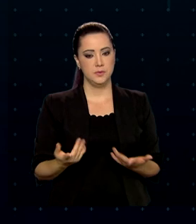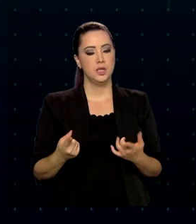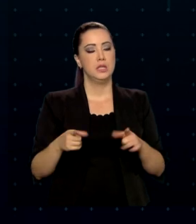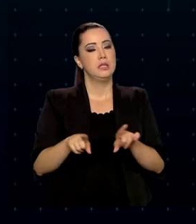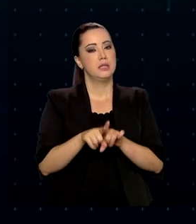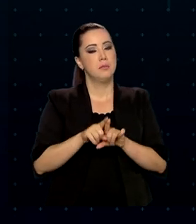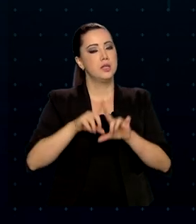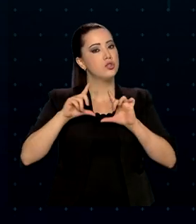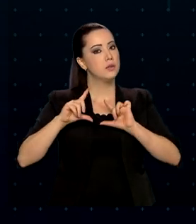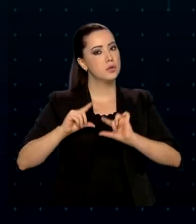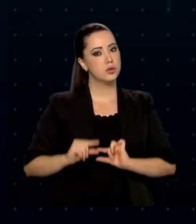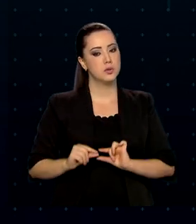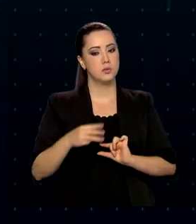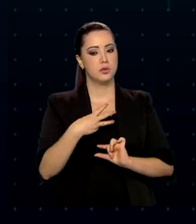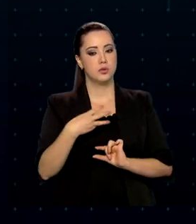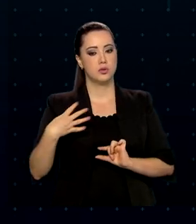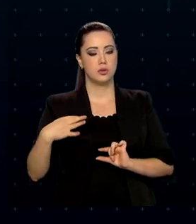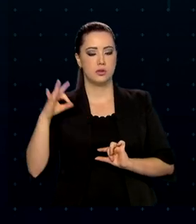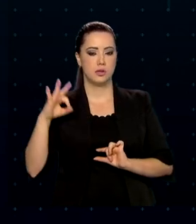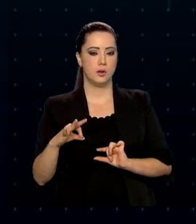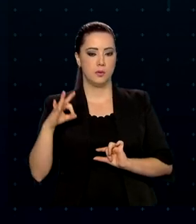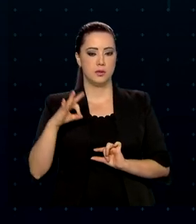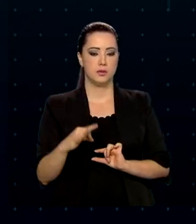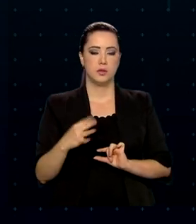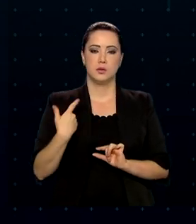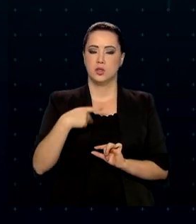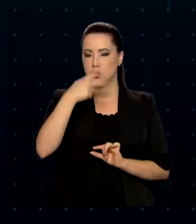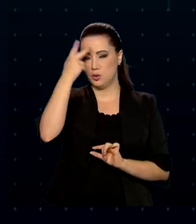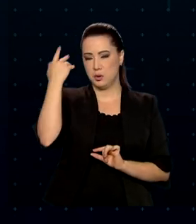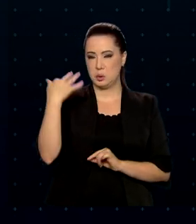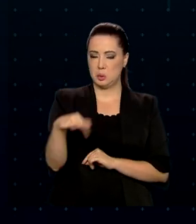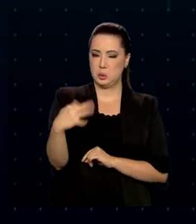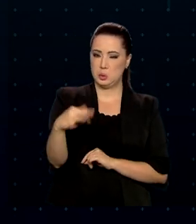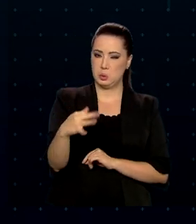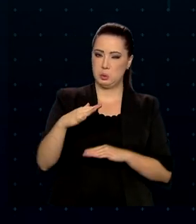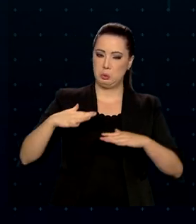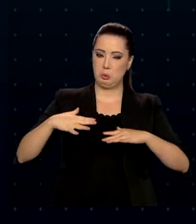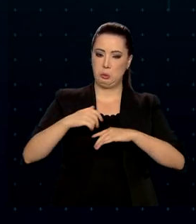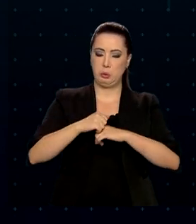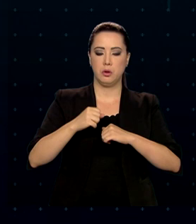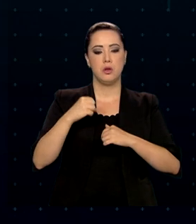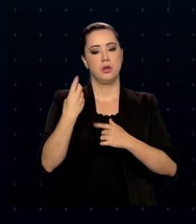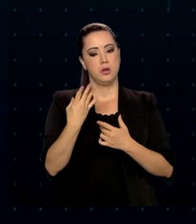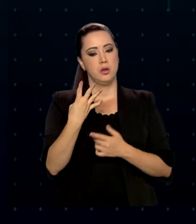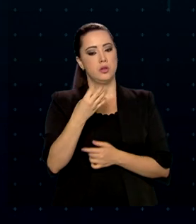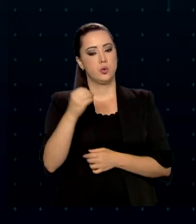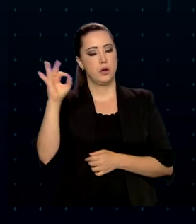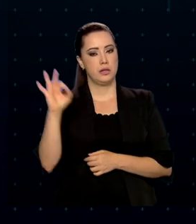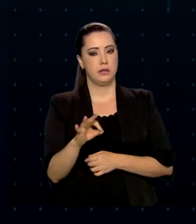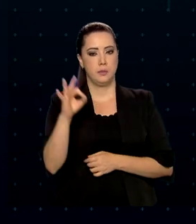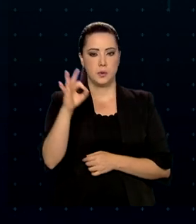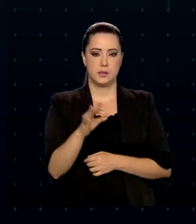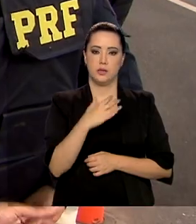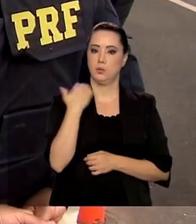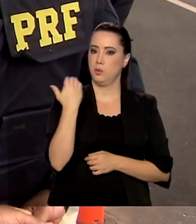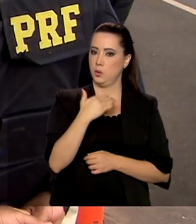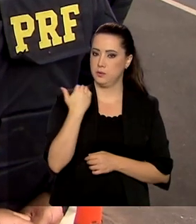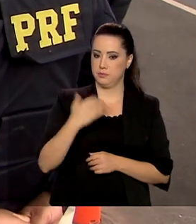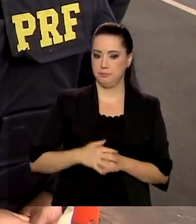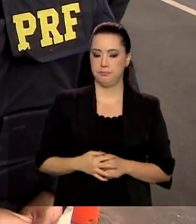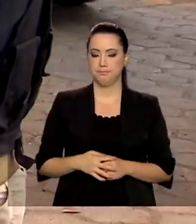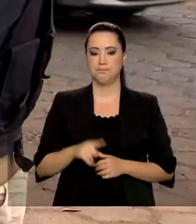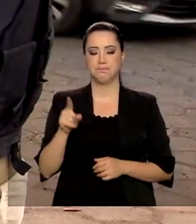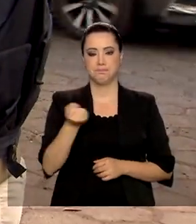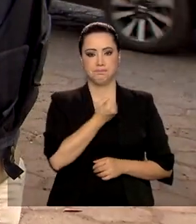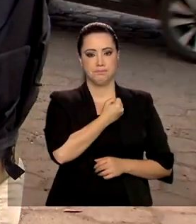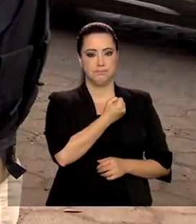redução de 34% no número de feridos e de 40% no número de mortes por acidentes. Os